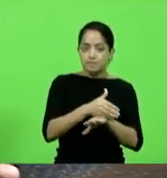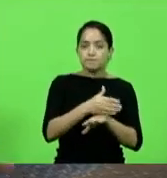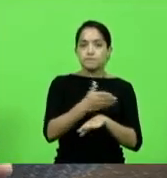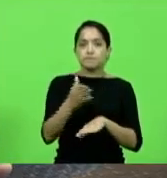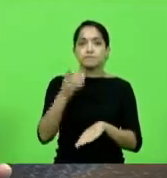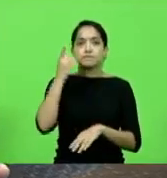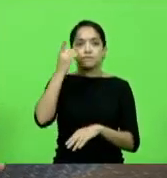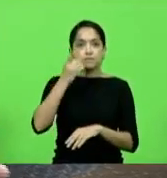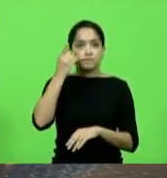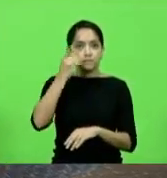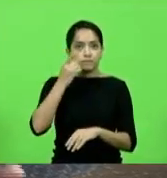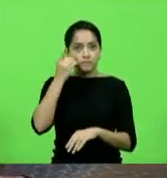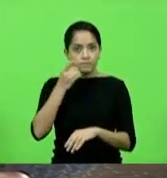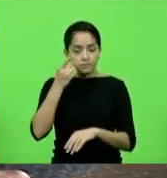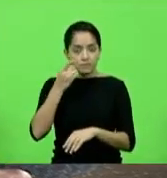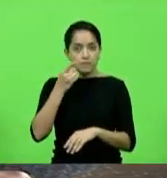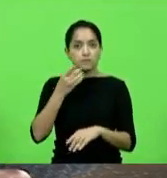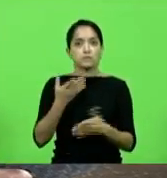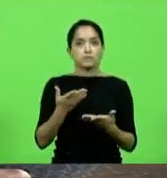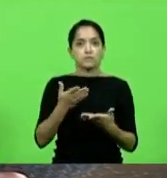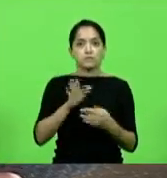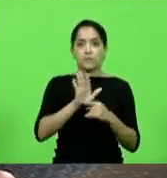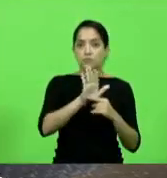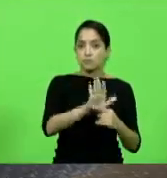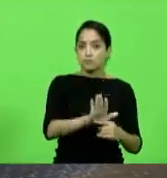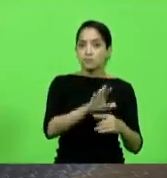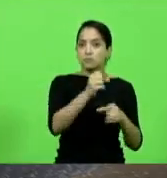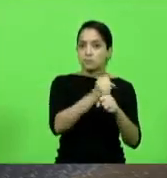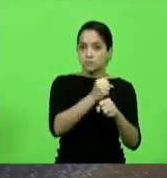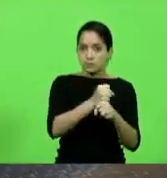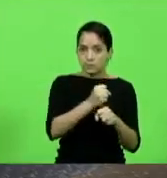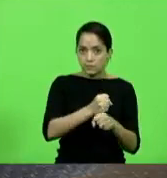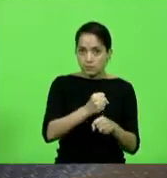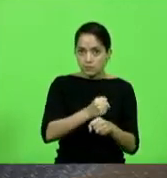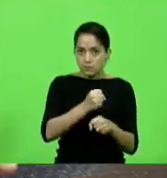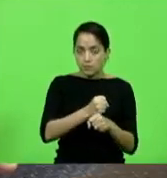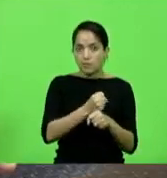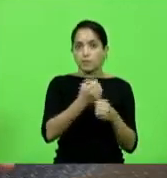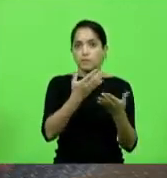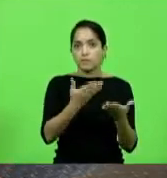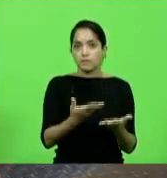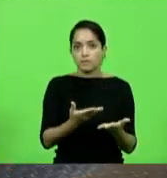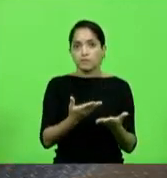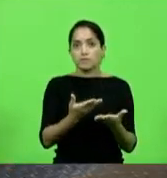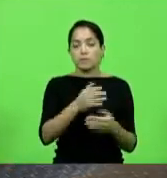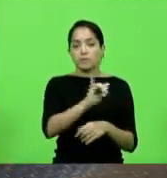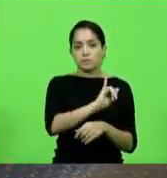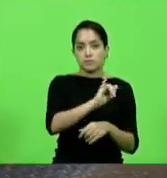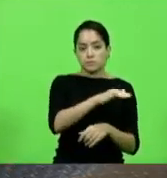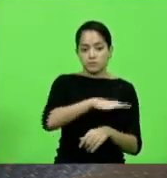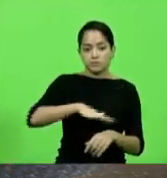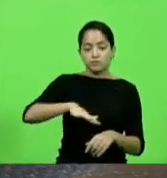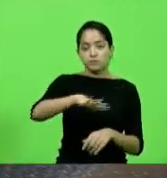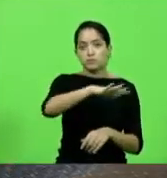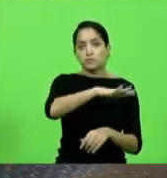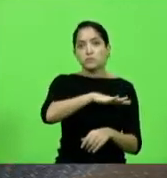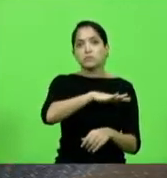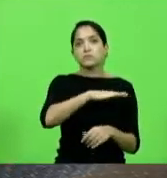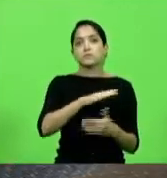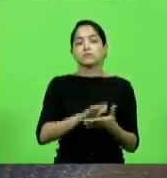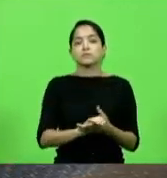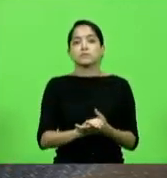executou esta obra do Vale do Itajaí passando por Dr.